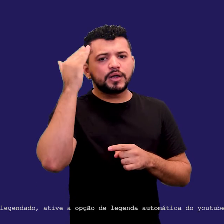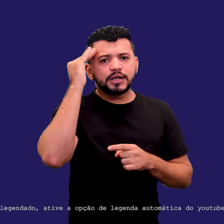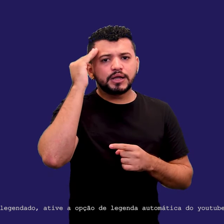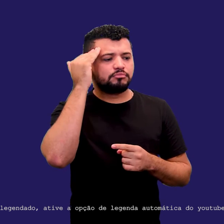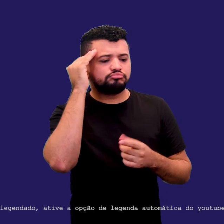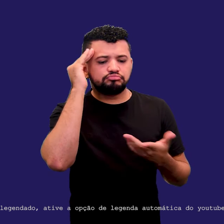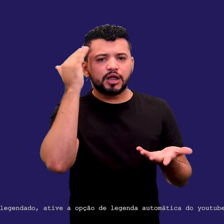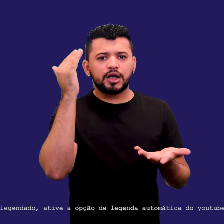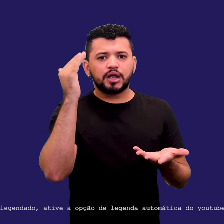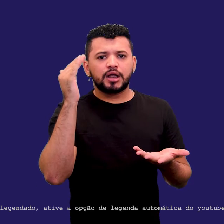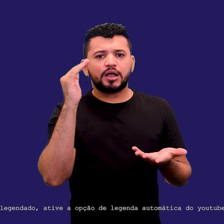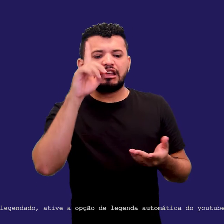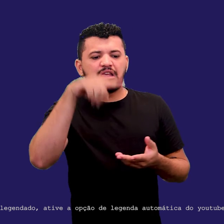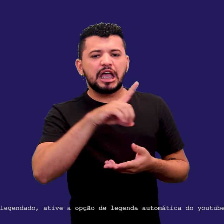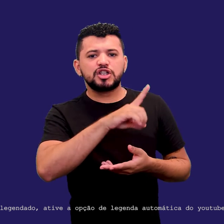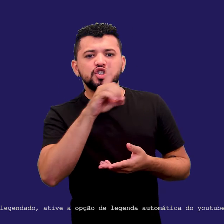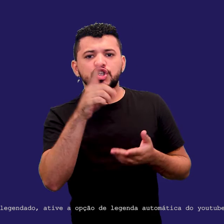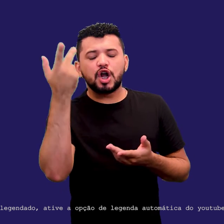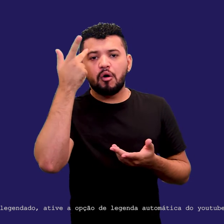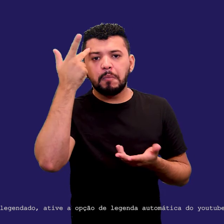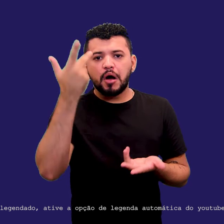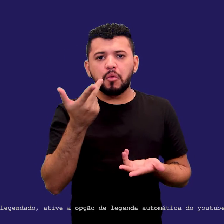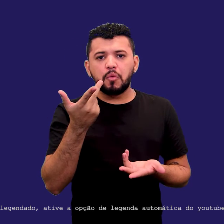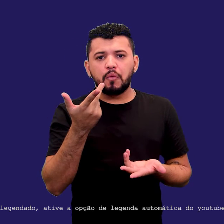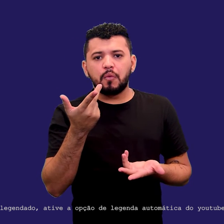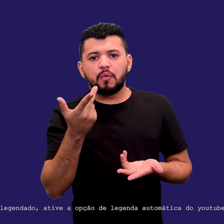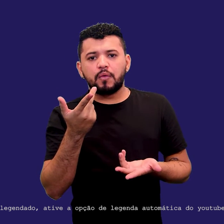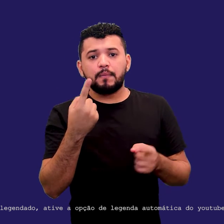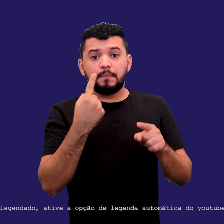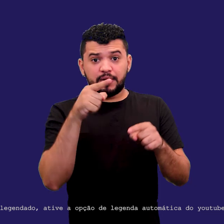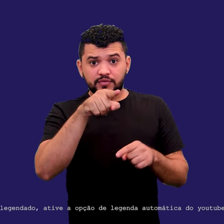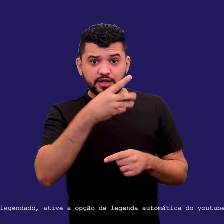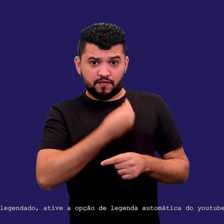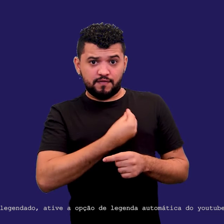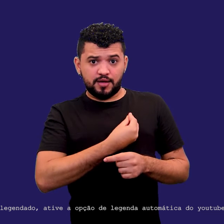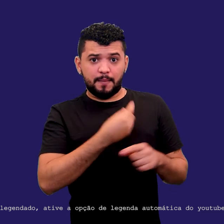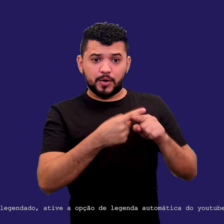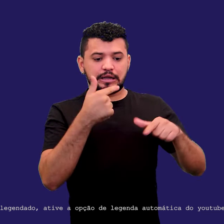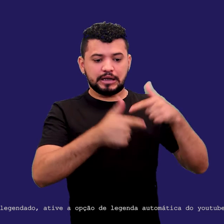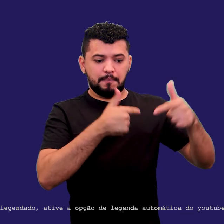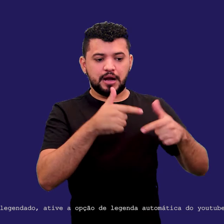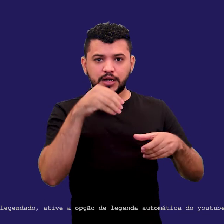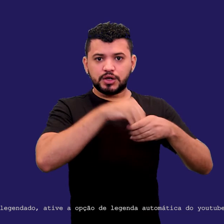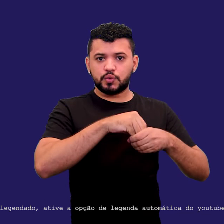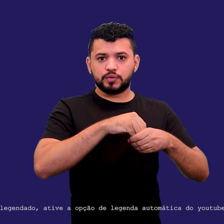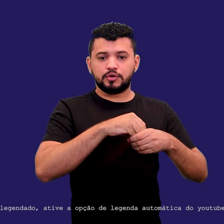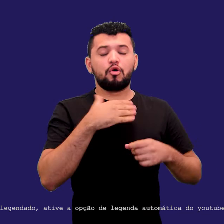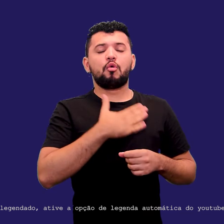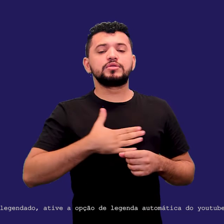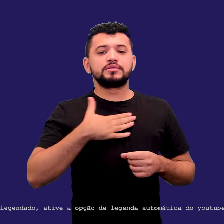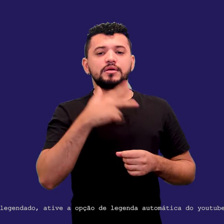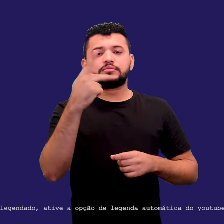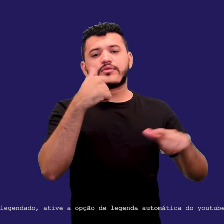normais para você simplesmente viver? E o trabalho faz parte disso, então gostei daquilo que você faz,